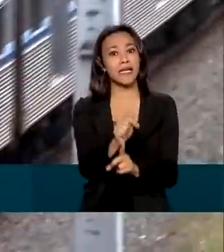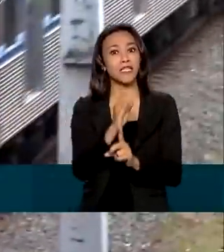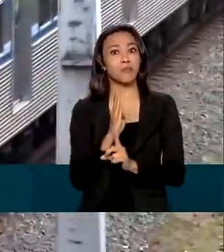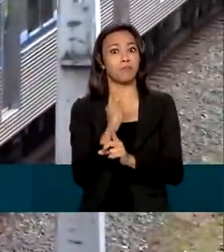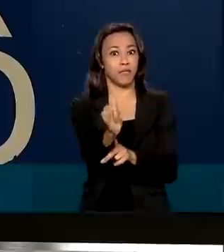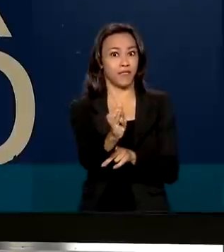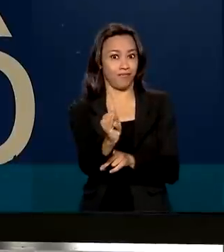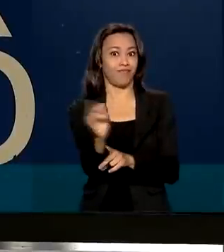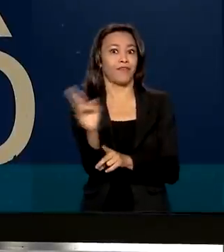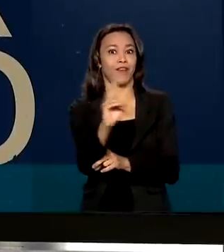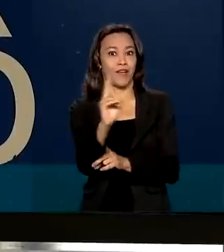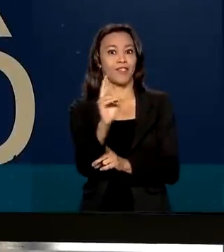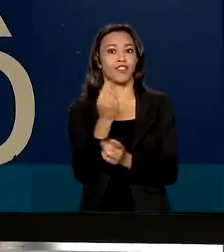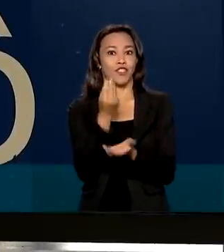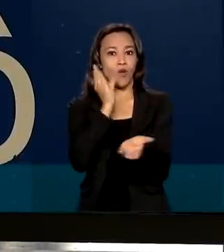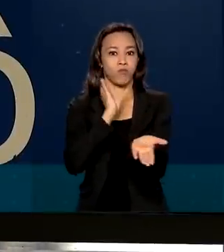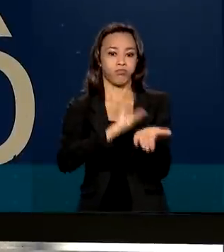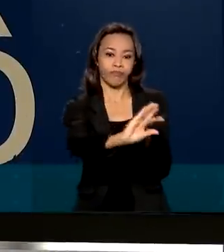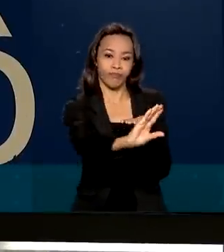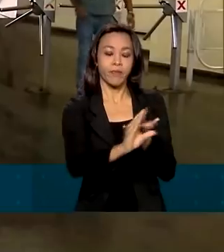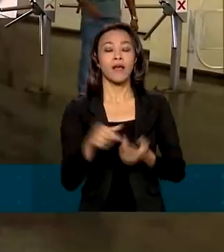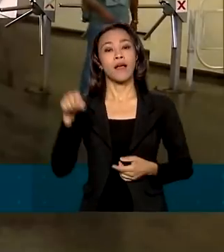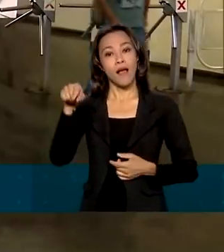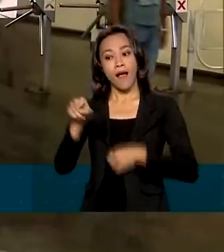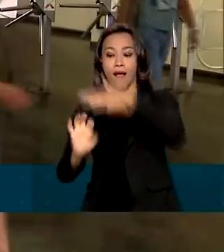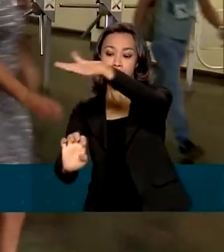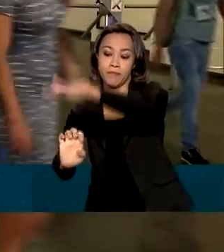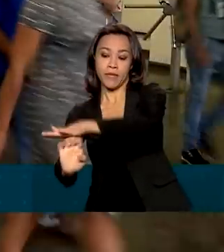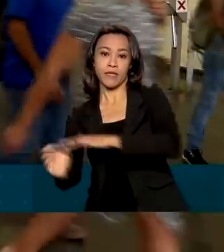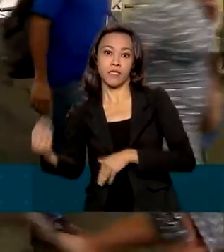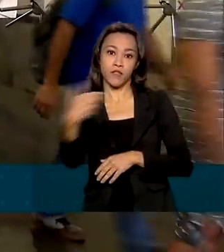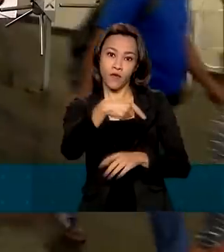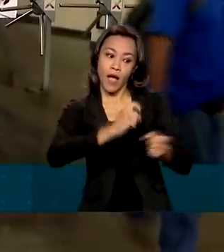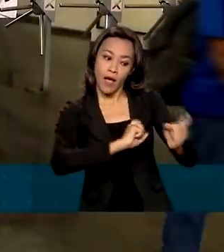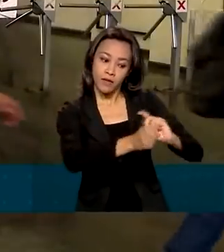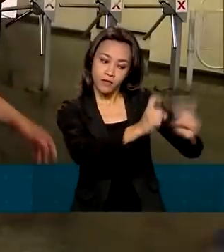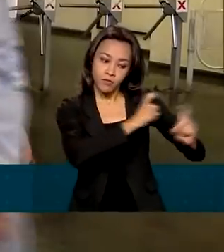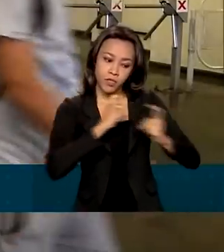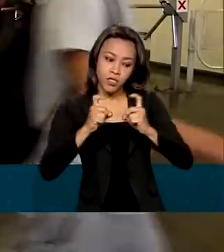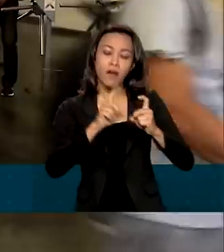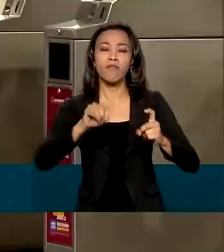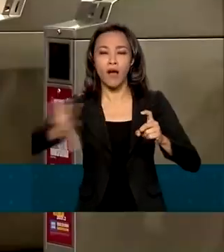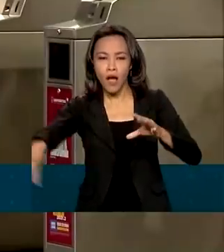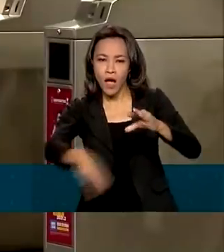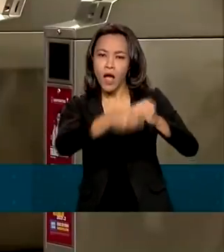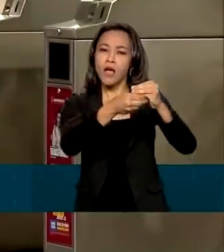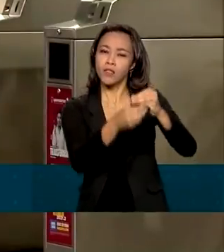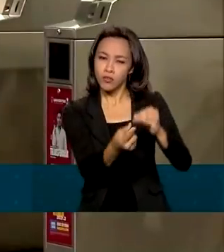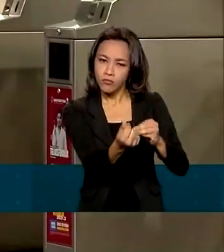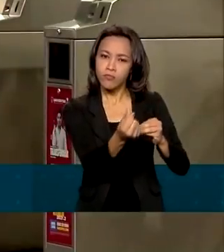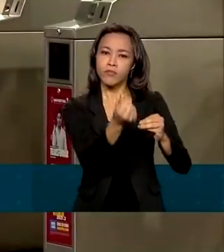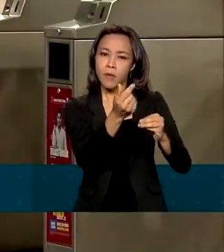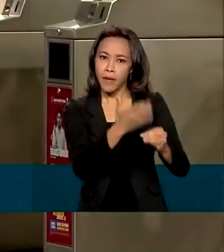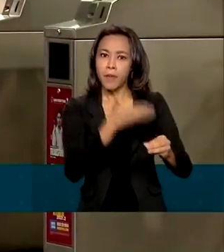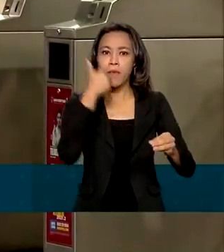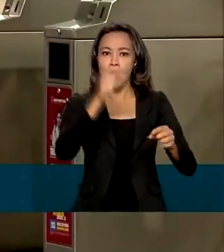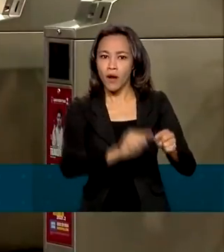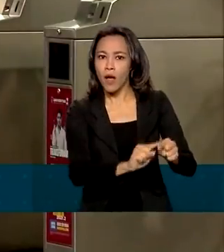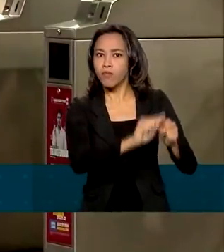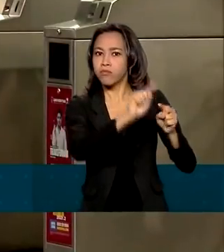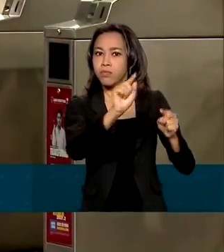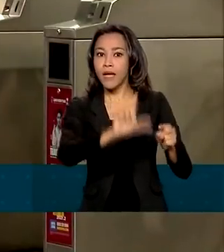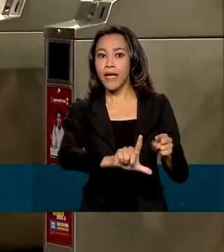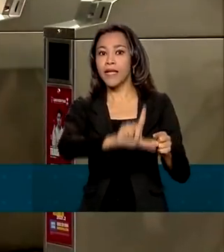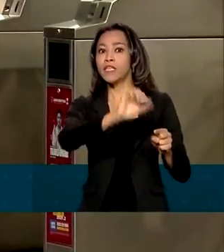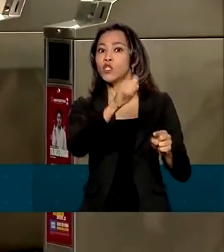reais em recursos. A empresa que assumir a concessão do metrô vai complementar os investimentos para modernizar e ampliar a linha 1, que